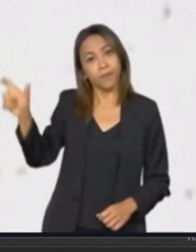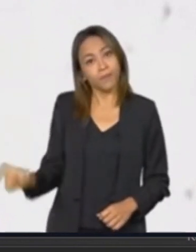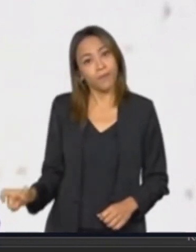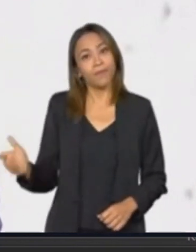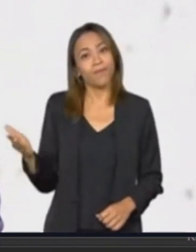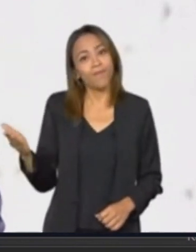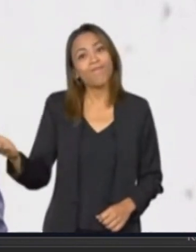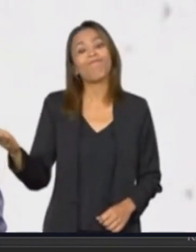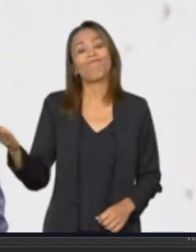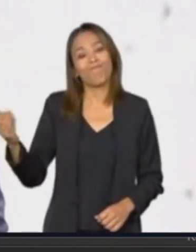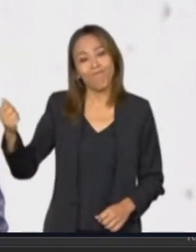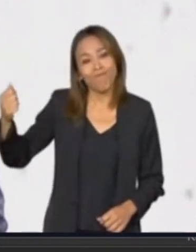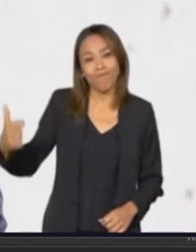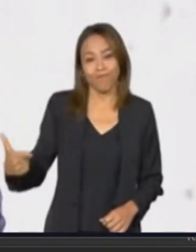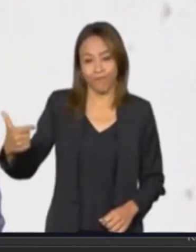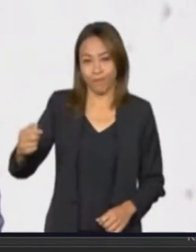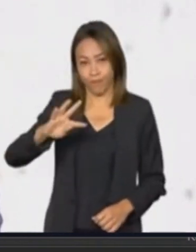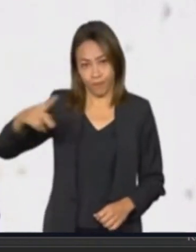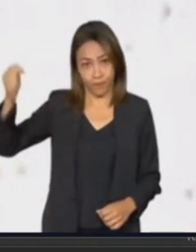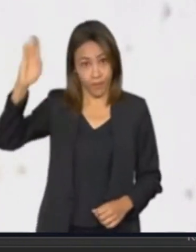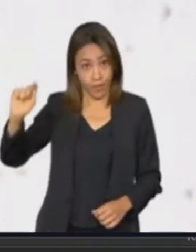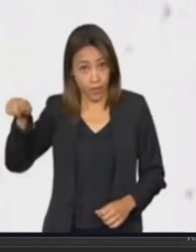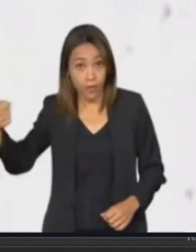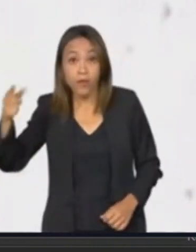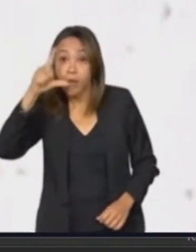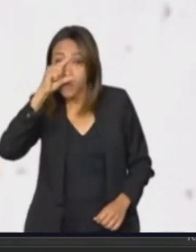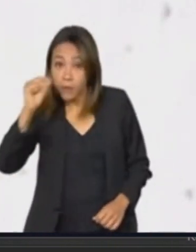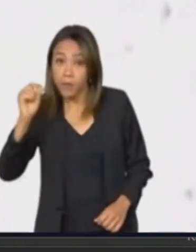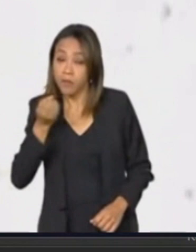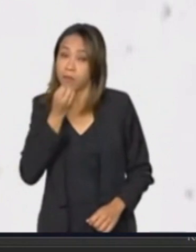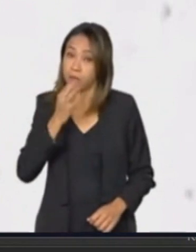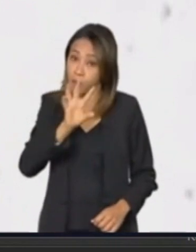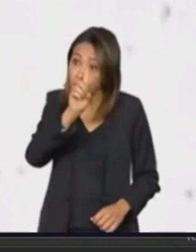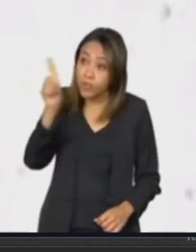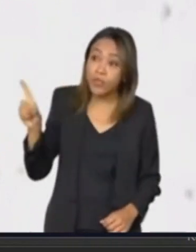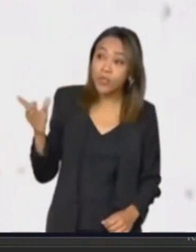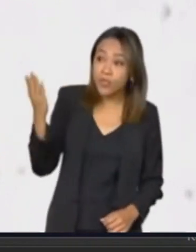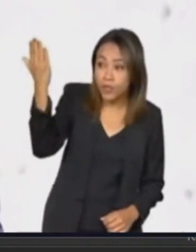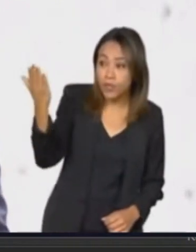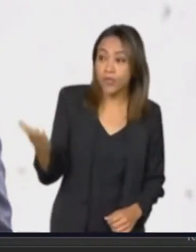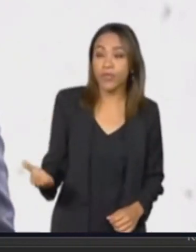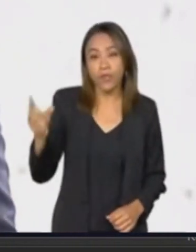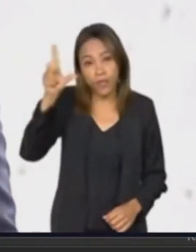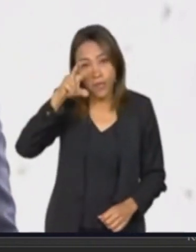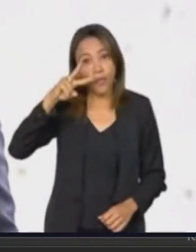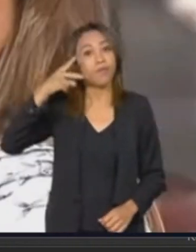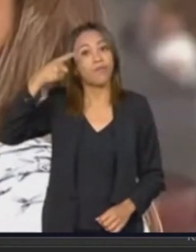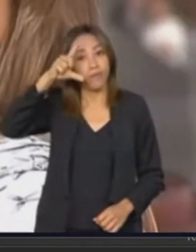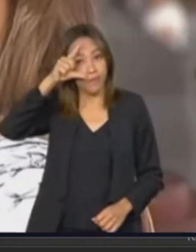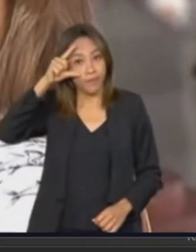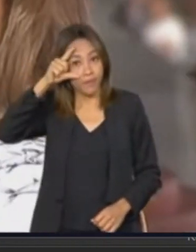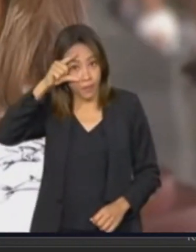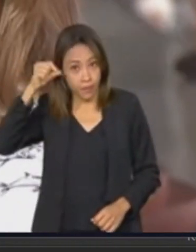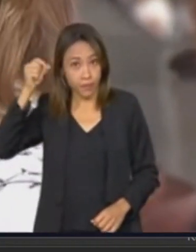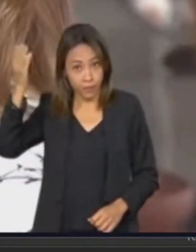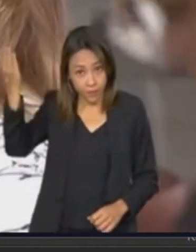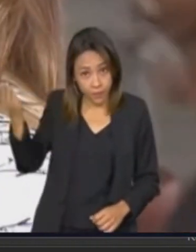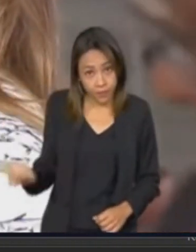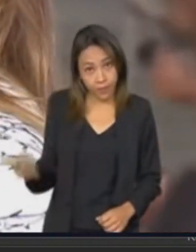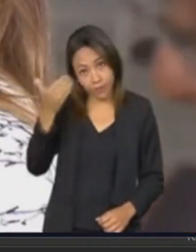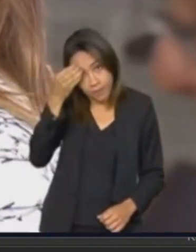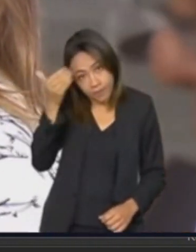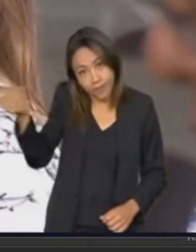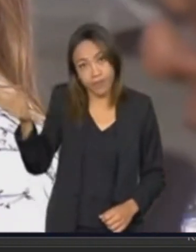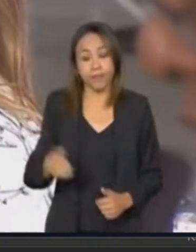presidente da República, amigo querido do povo brasileiro. Bom dia, senhora Janja Lula da Silva, companheira, muito obrigado.